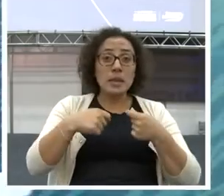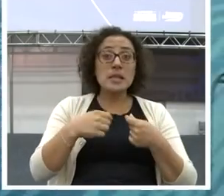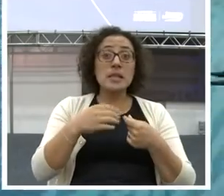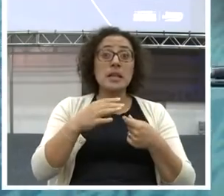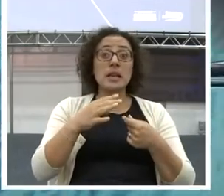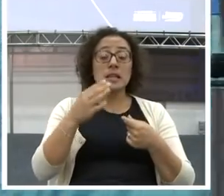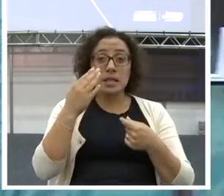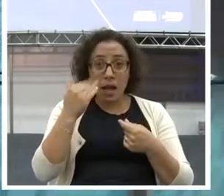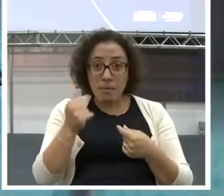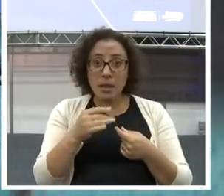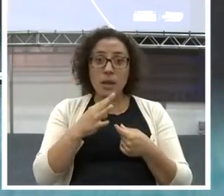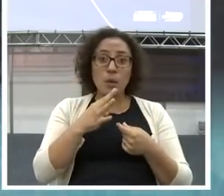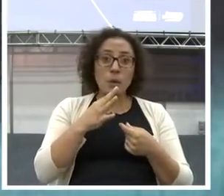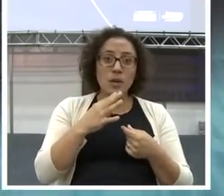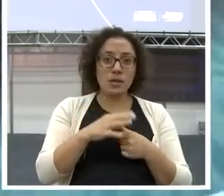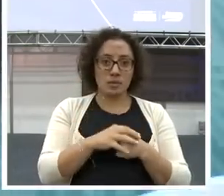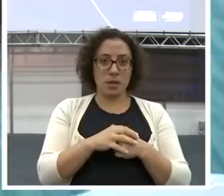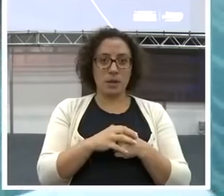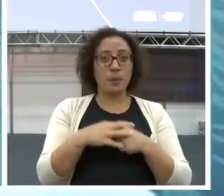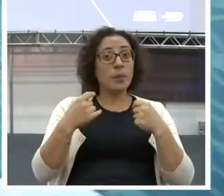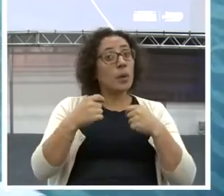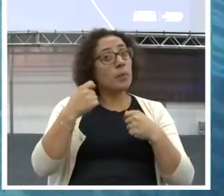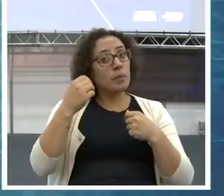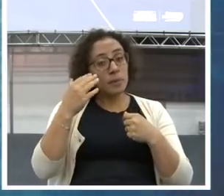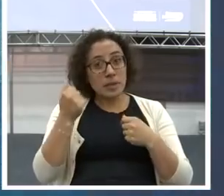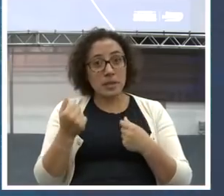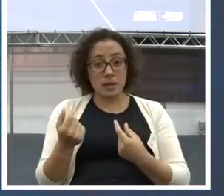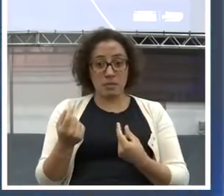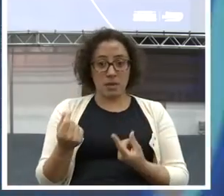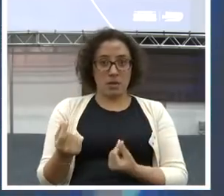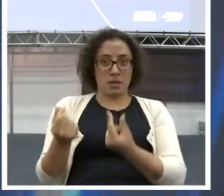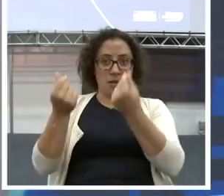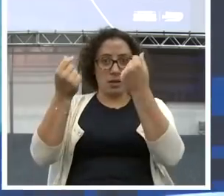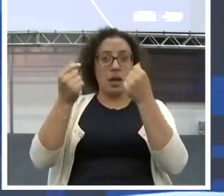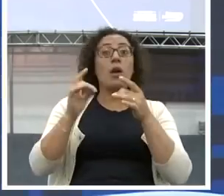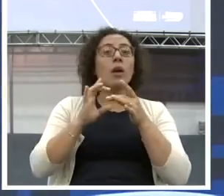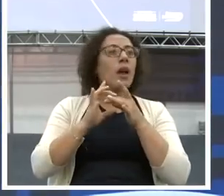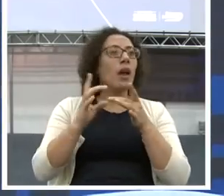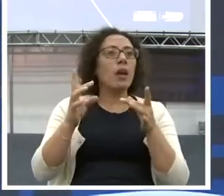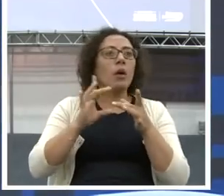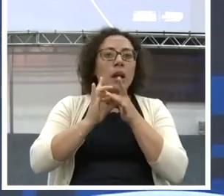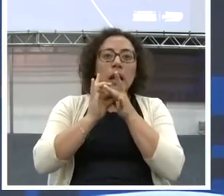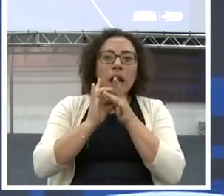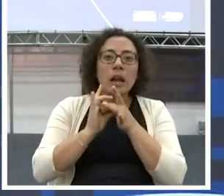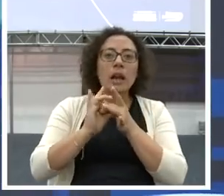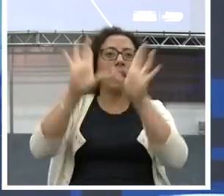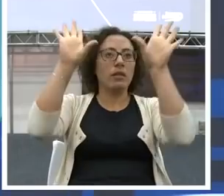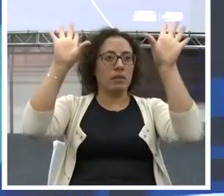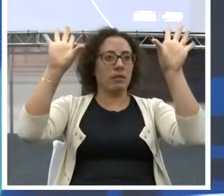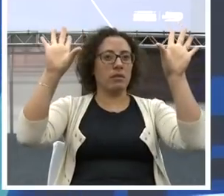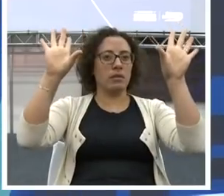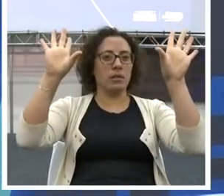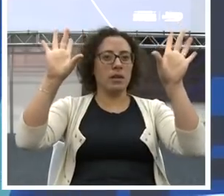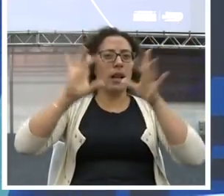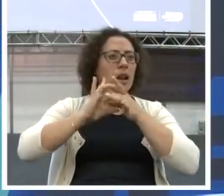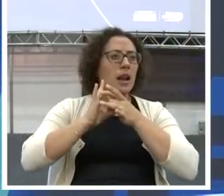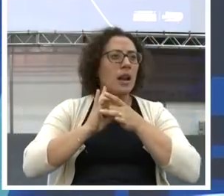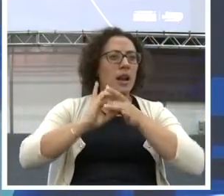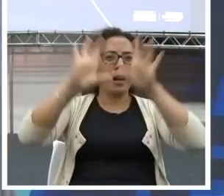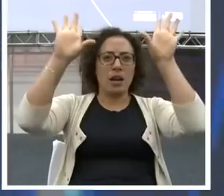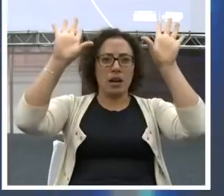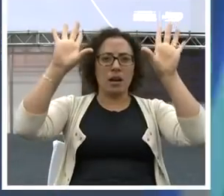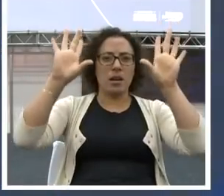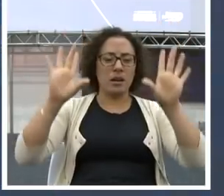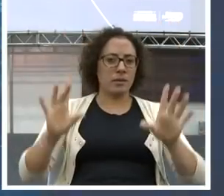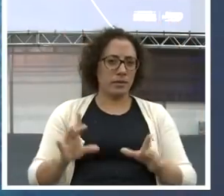financeira vem a verdadeira riqueza. A verdadeira riqueza é a liberdade financeira. Liberdade, ser livre.